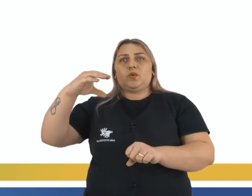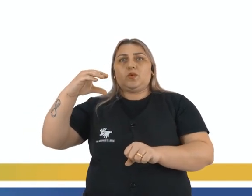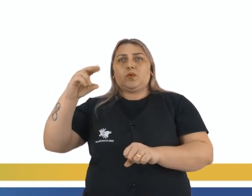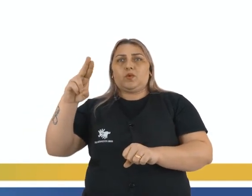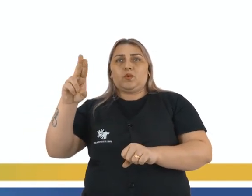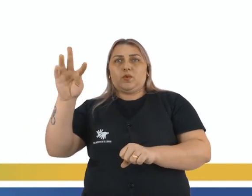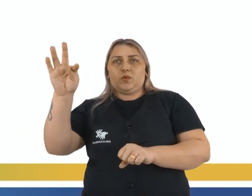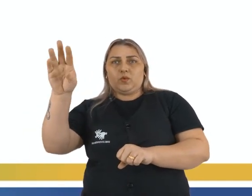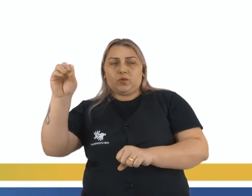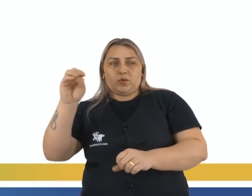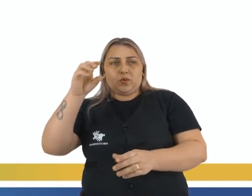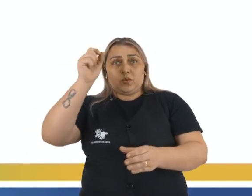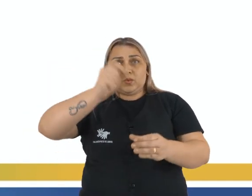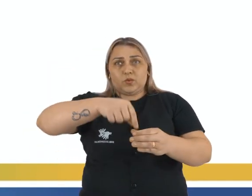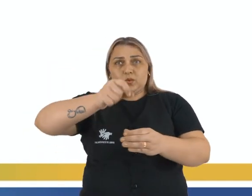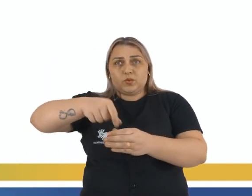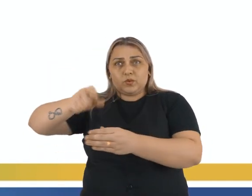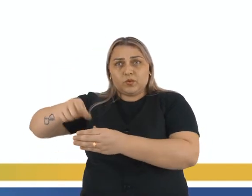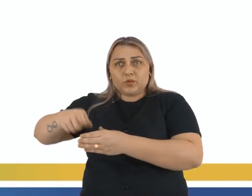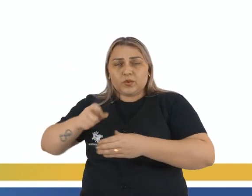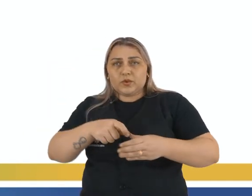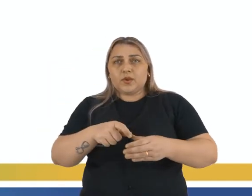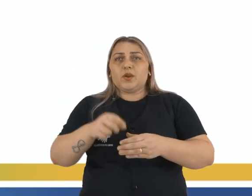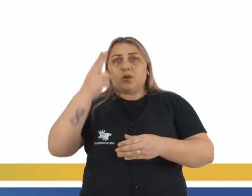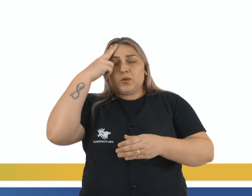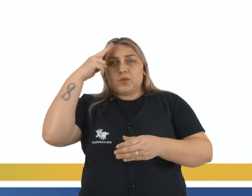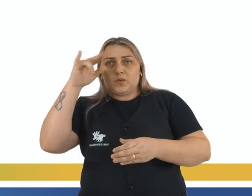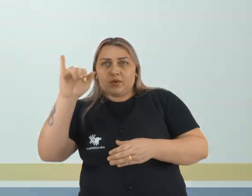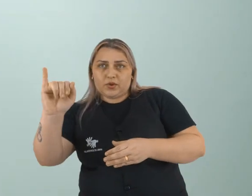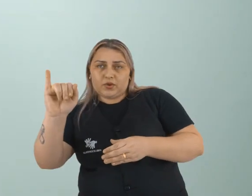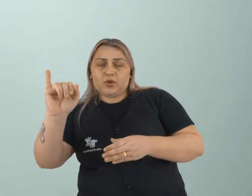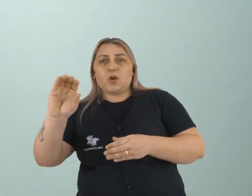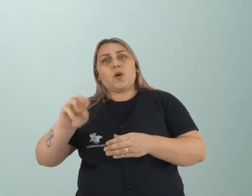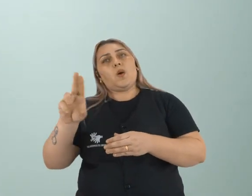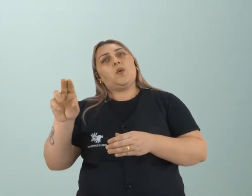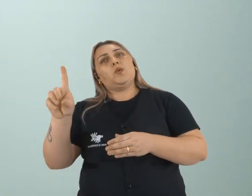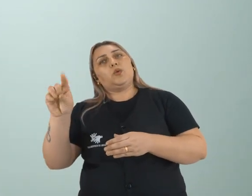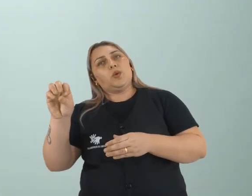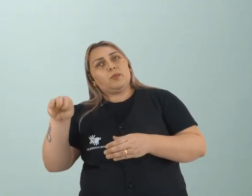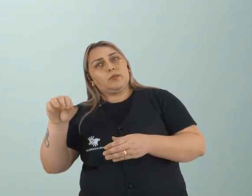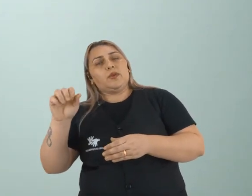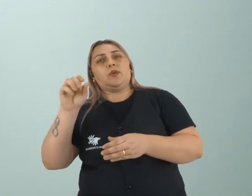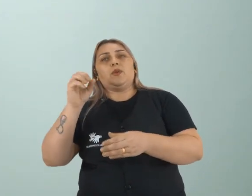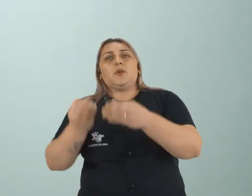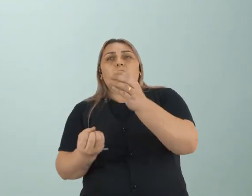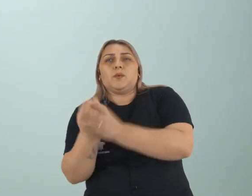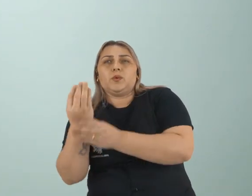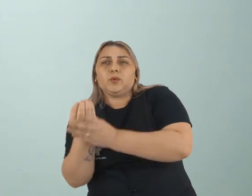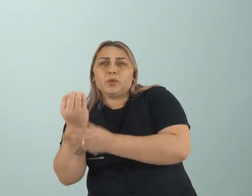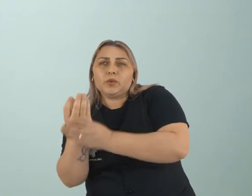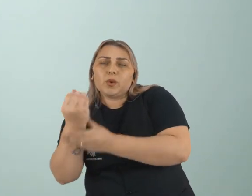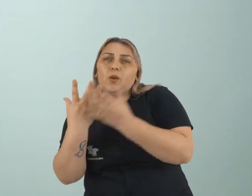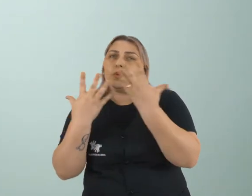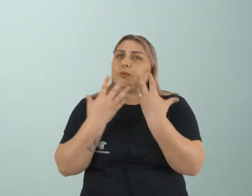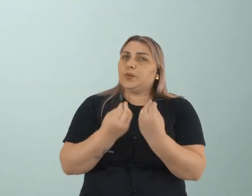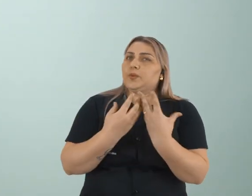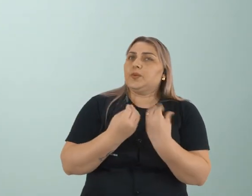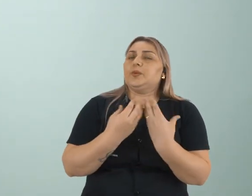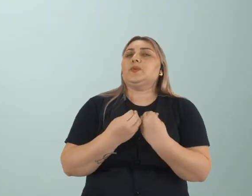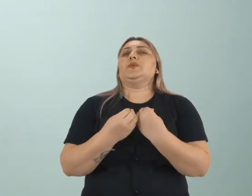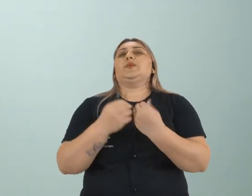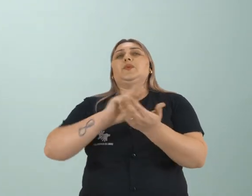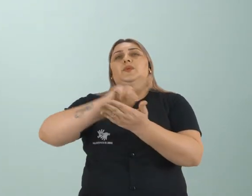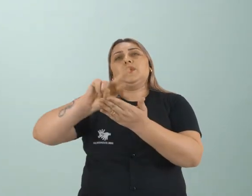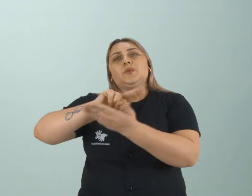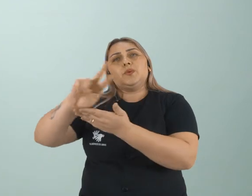cultivo, a monocultura. Lá no Haiti, ou São Domingos, produzia-se muito, né, itens